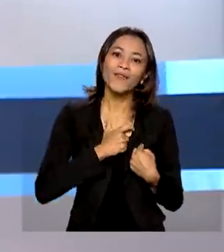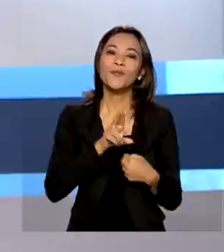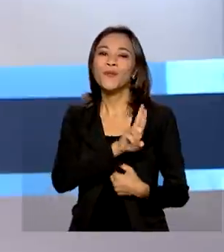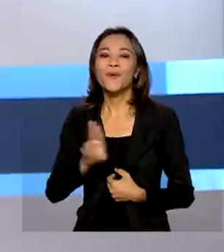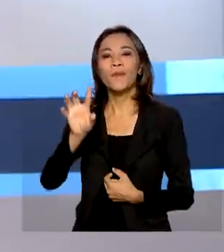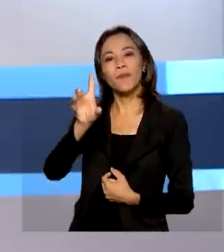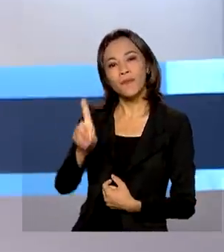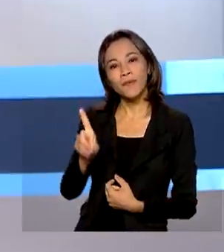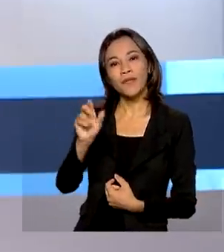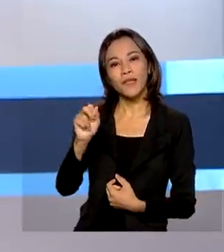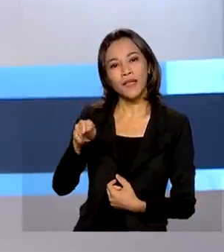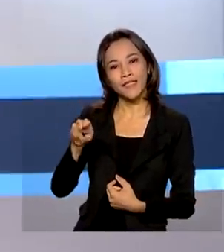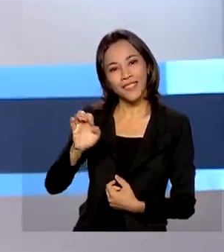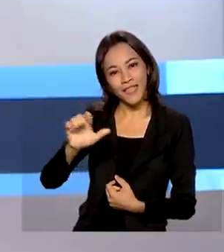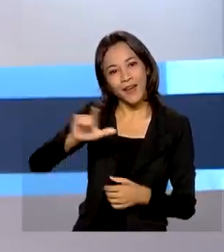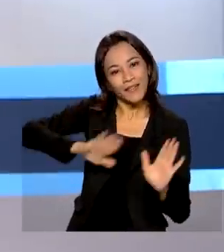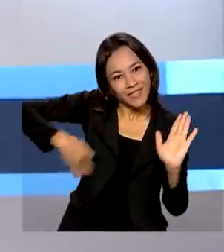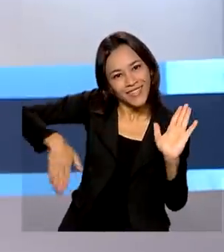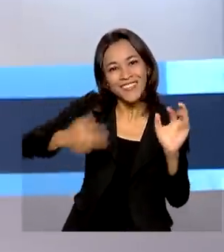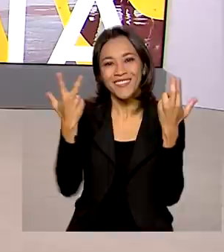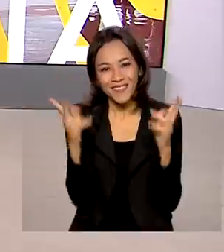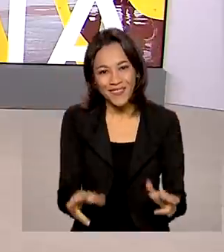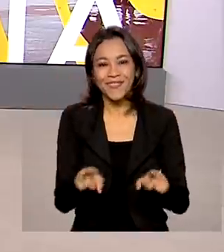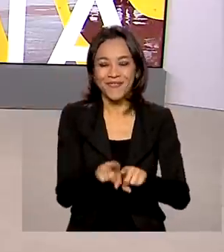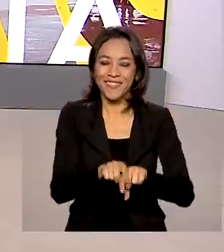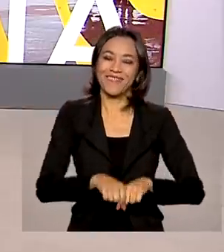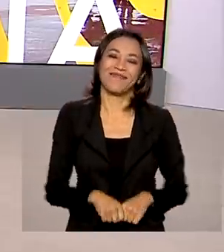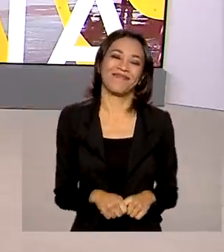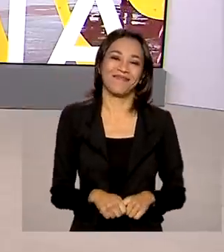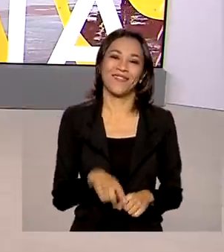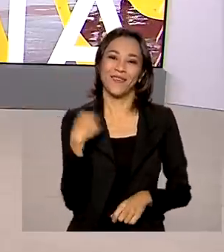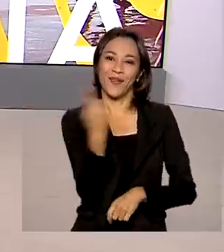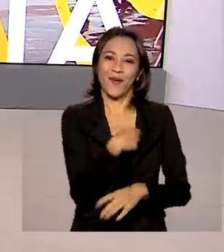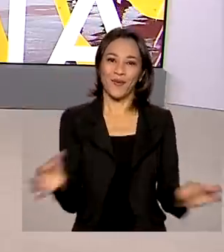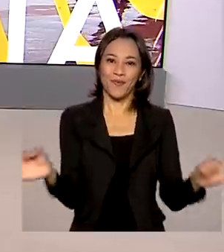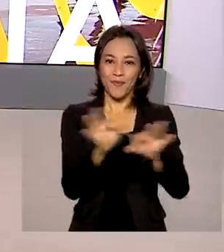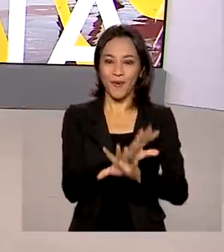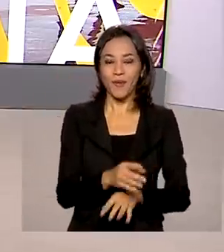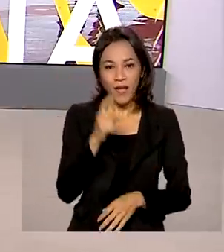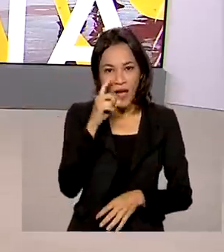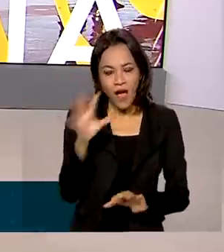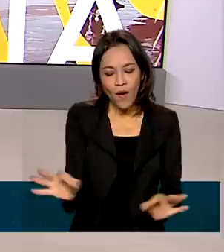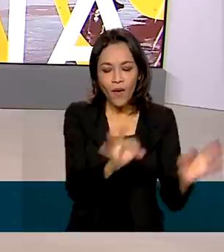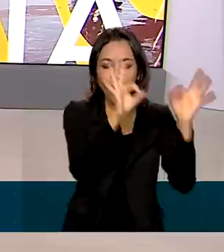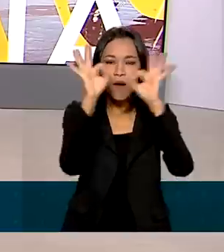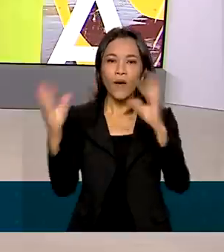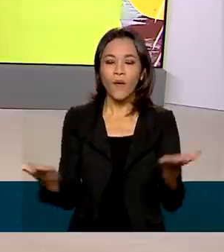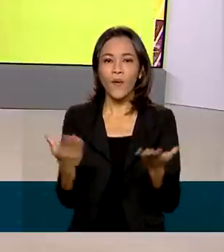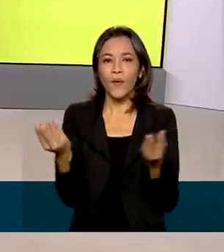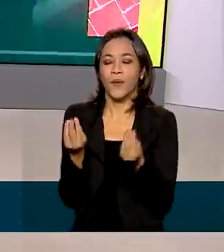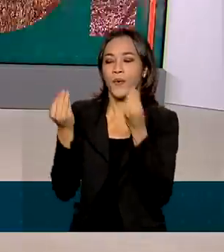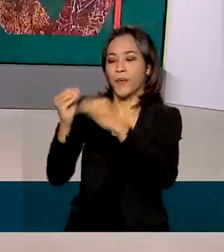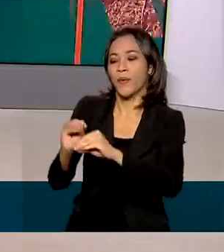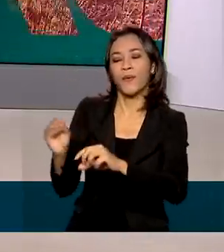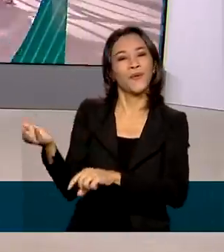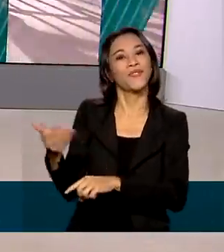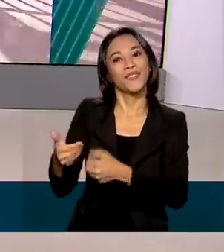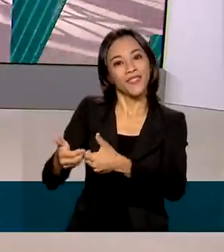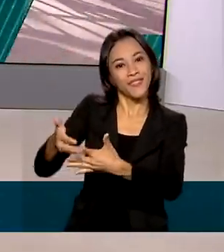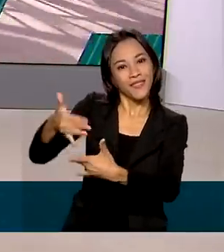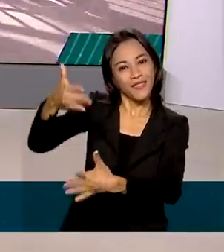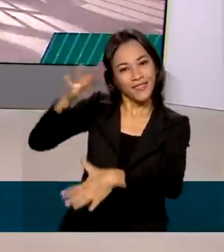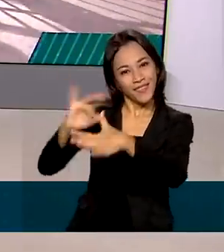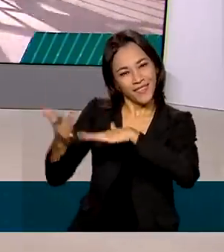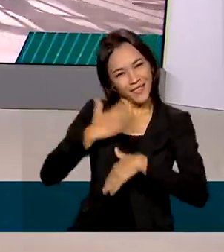também da natação, nos 200 metros livre. A gente fica por aqui. As reportagens de hoje estão nas nossas redes sociais. Daqui a